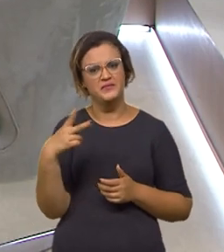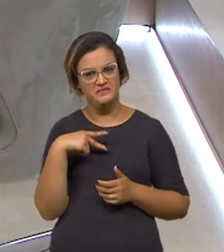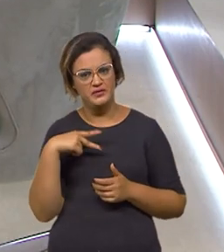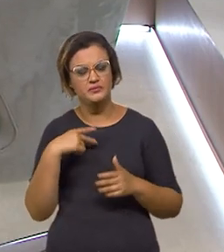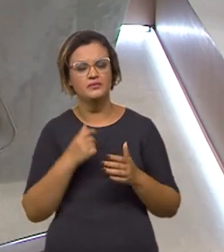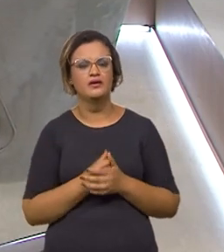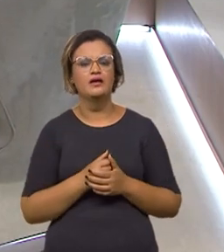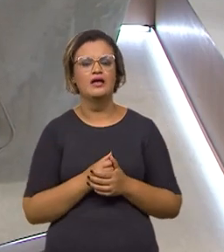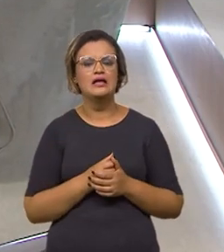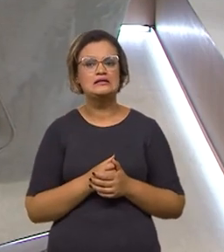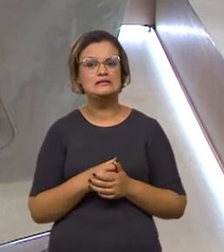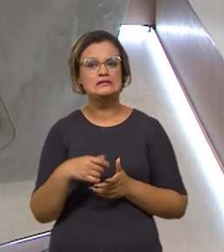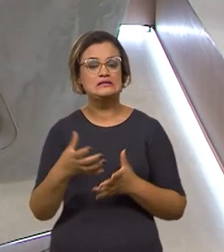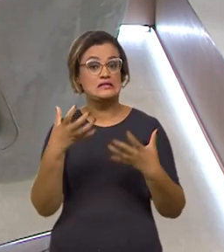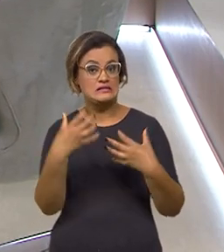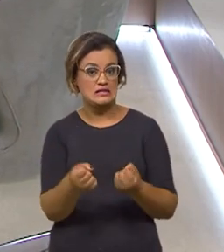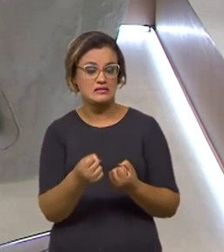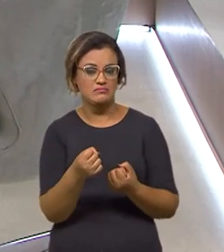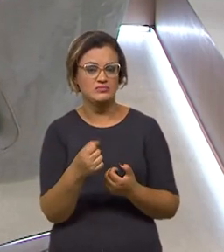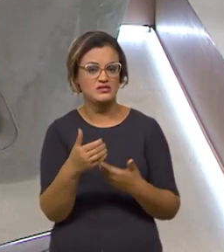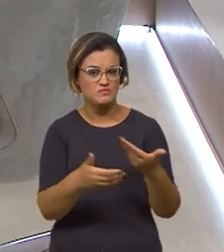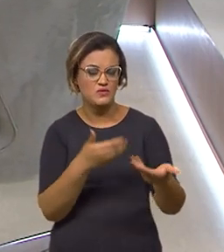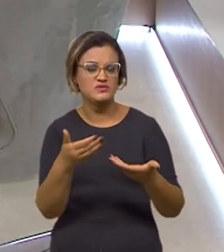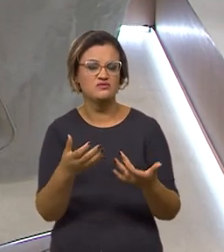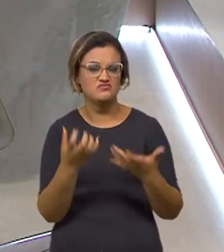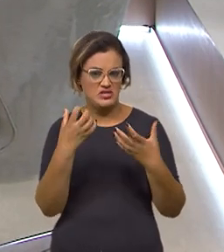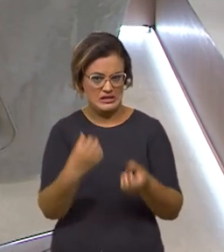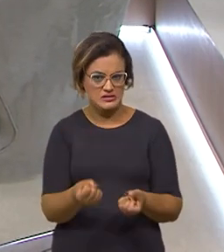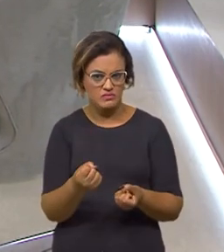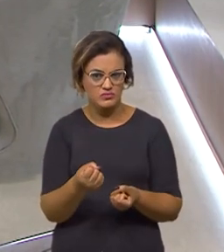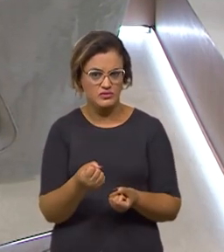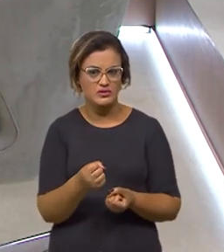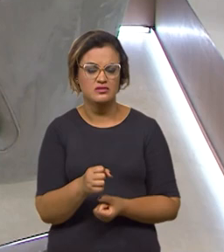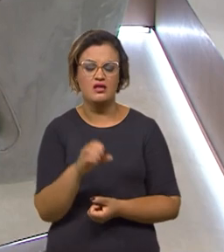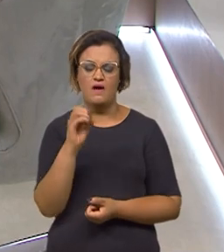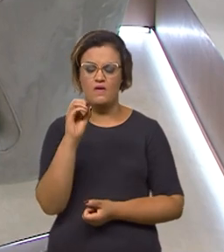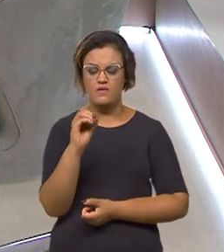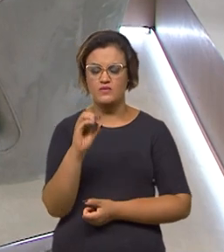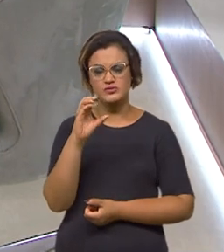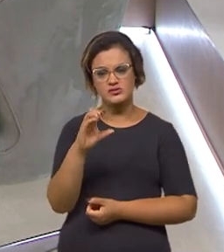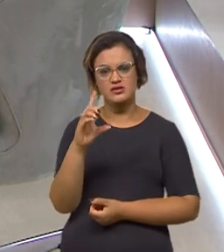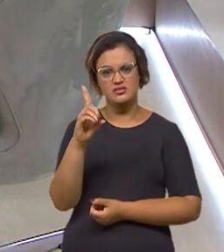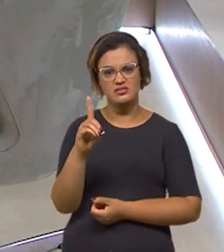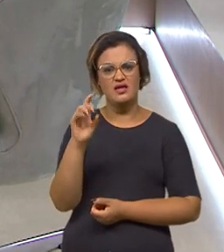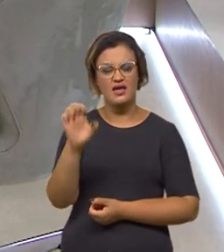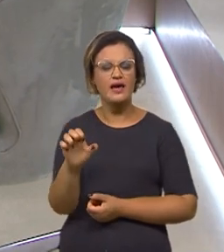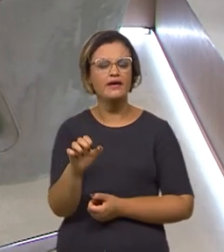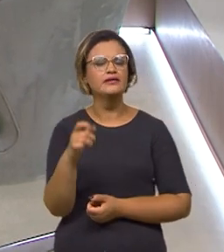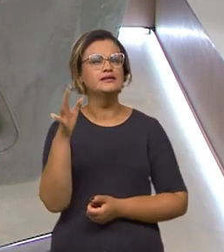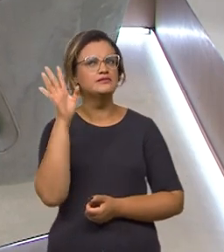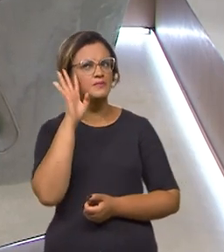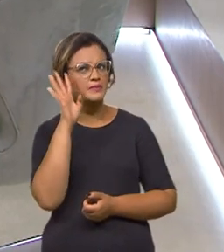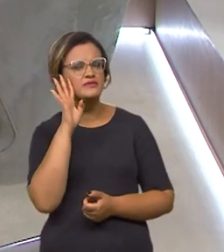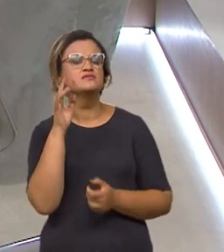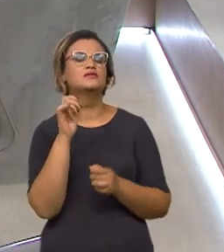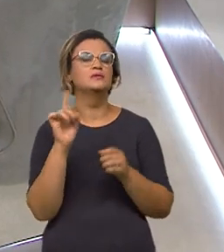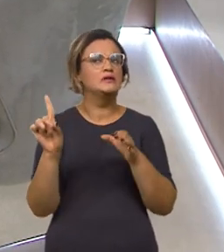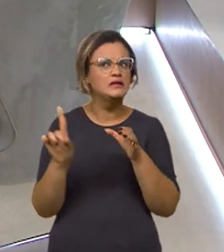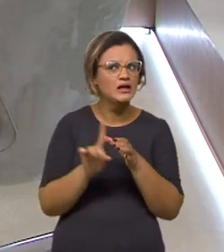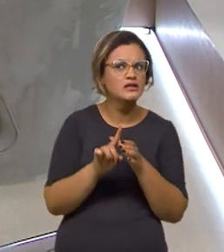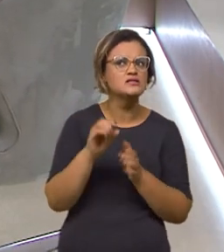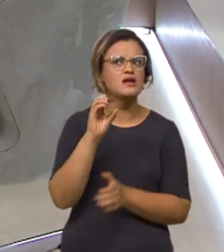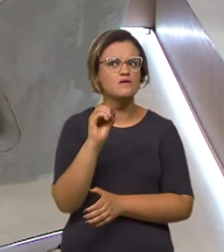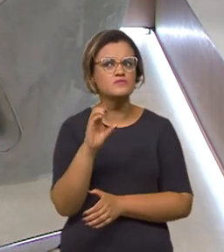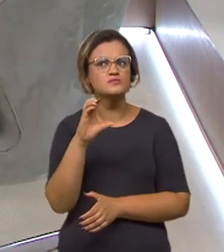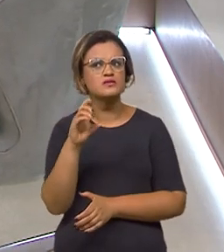adesão, nesse processo de adesão do Brasil ao CDE, que vem sendo gestado e o governo brasileiro vê